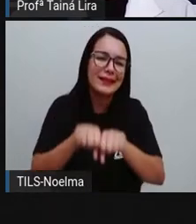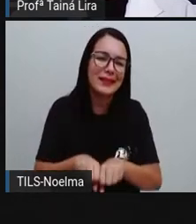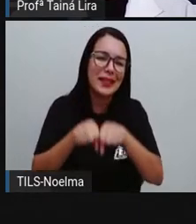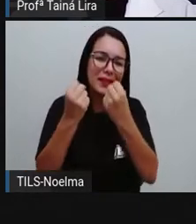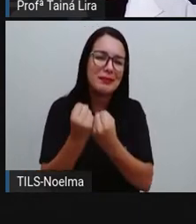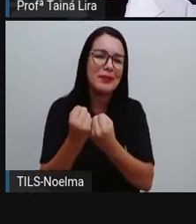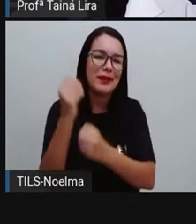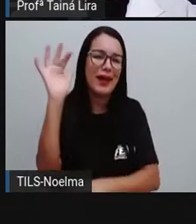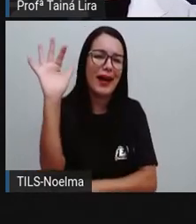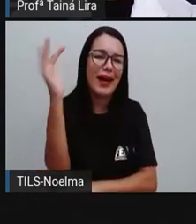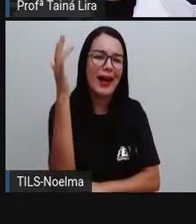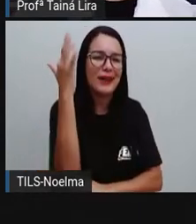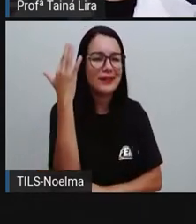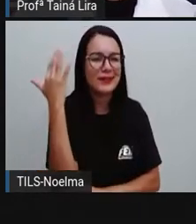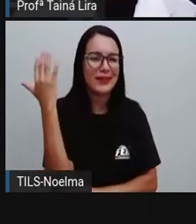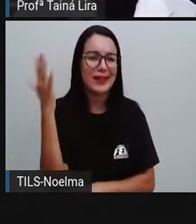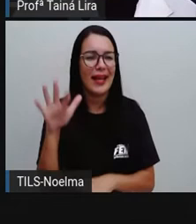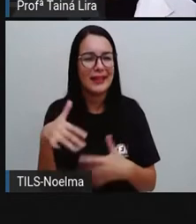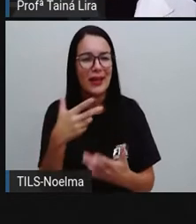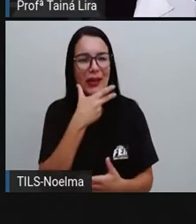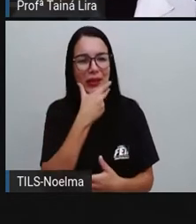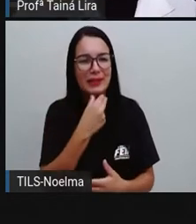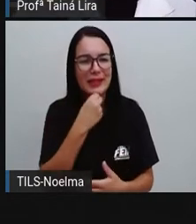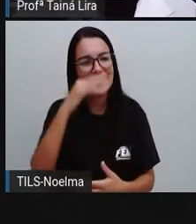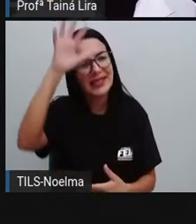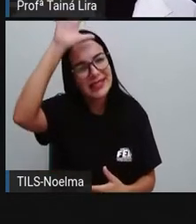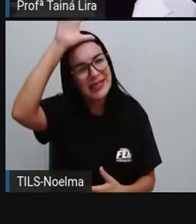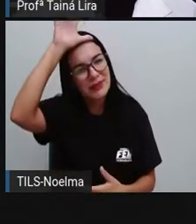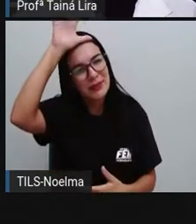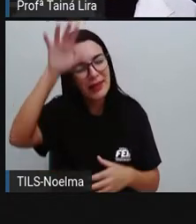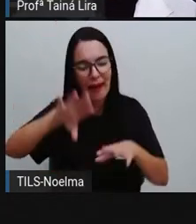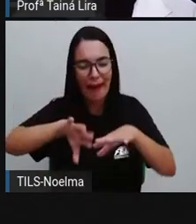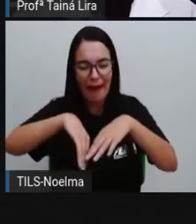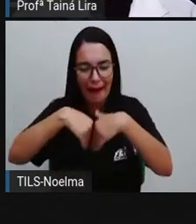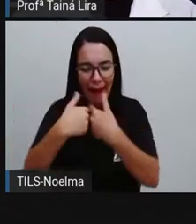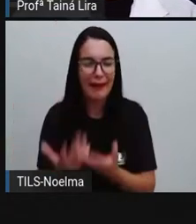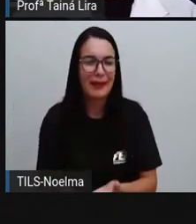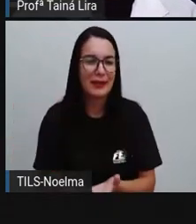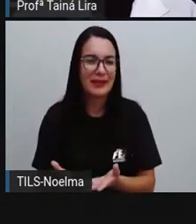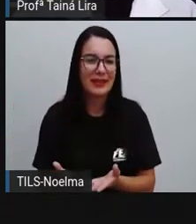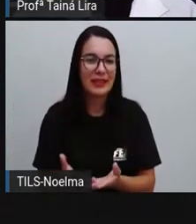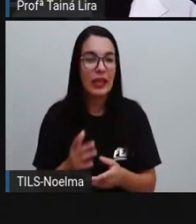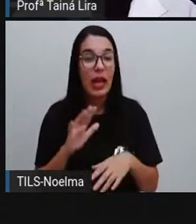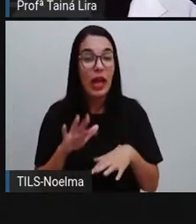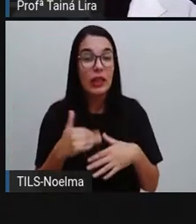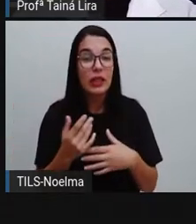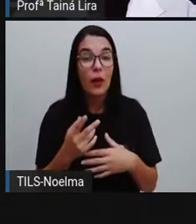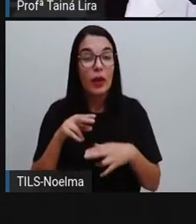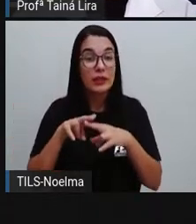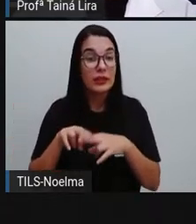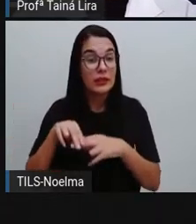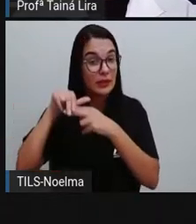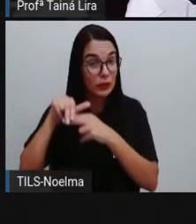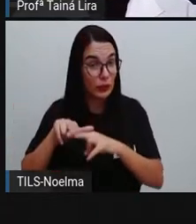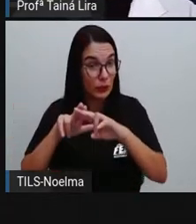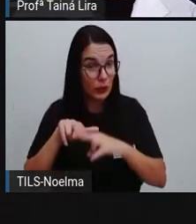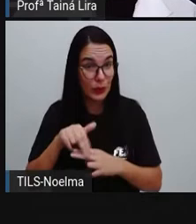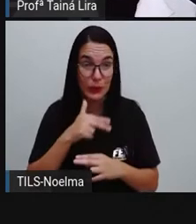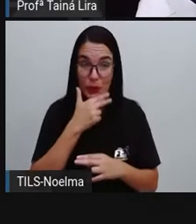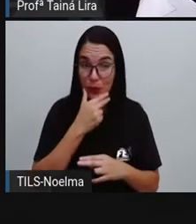Cebolinha caiu do balanço. O que foi que aconteceu aqui? E Cebolinha estava brincando no balanço,